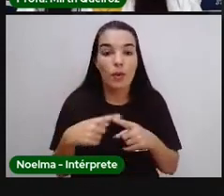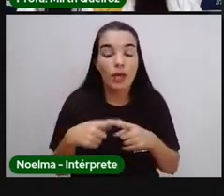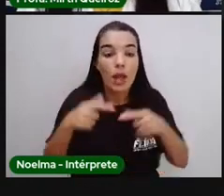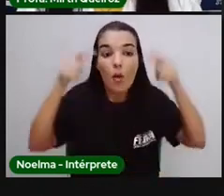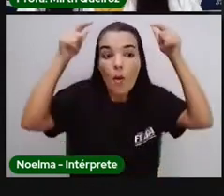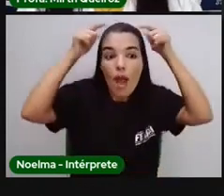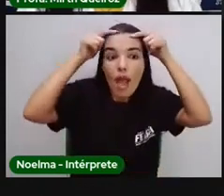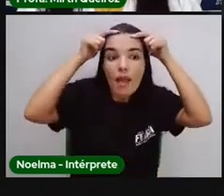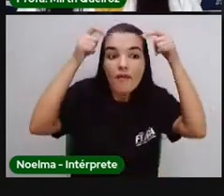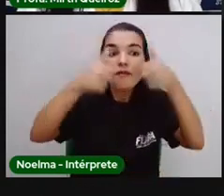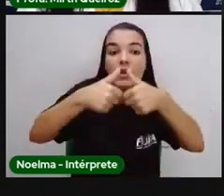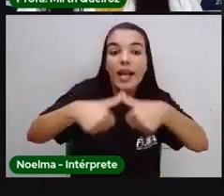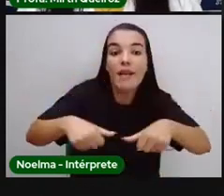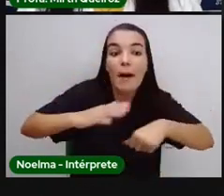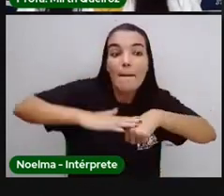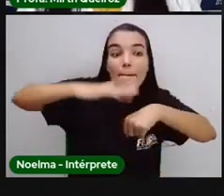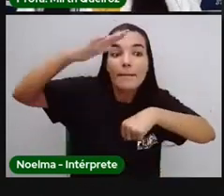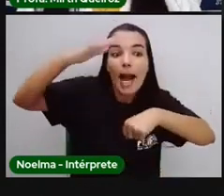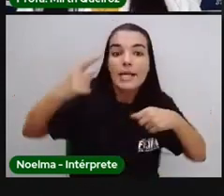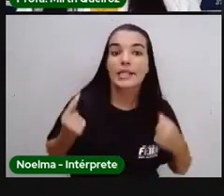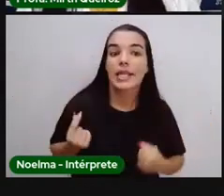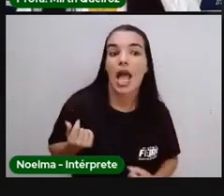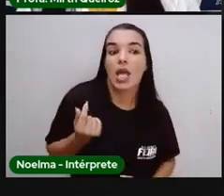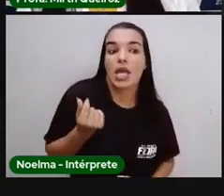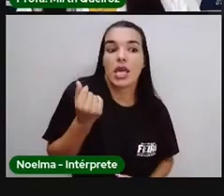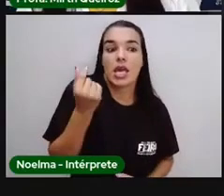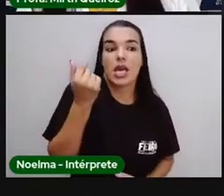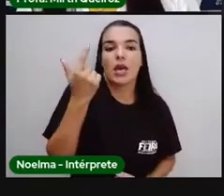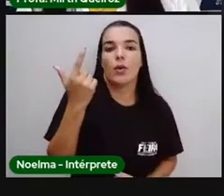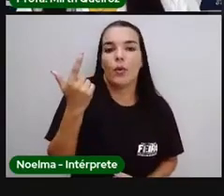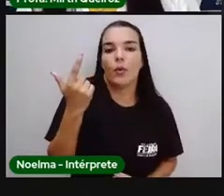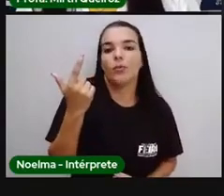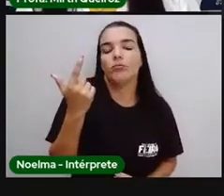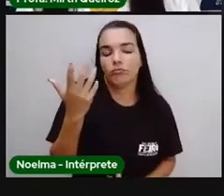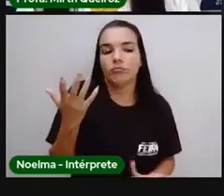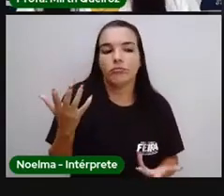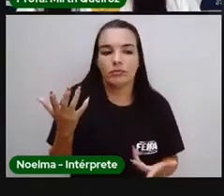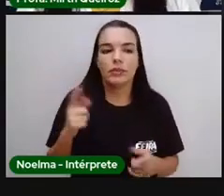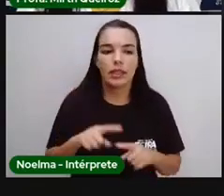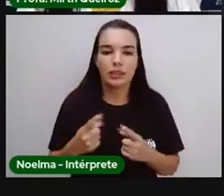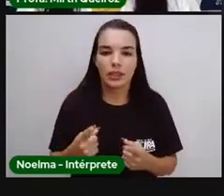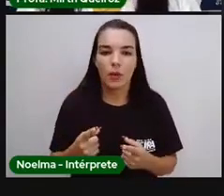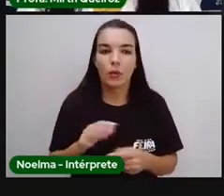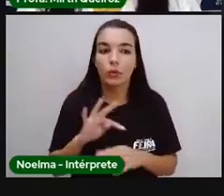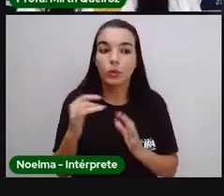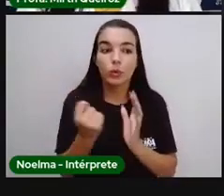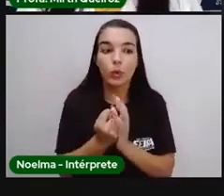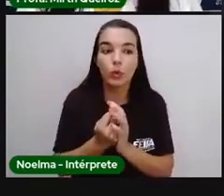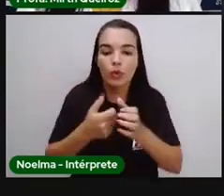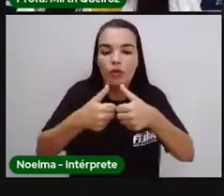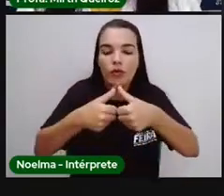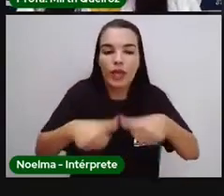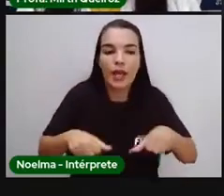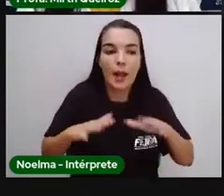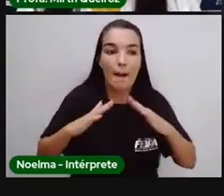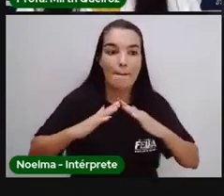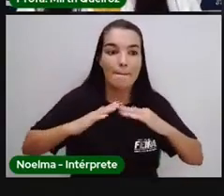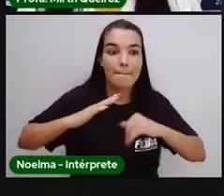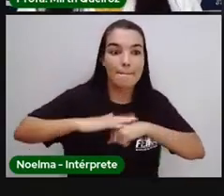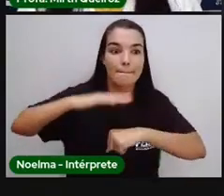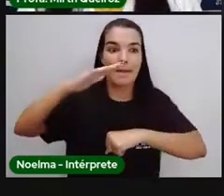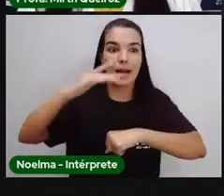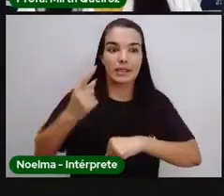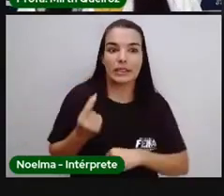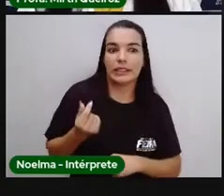Porque também aumentaria o comércio, aumentaria a arrecadação de impostos e, consequentemente, eles ficariam mais ricos